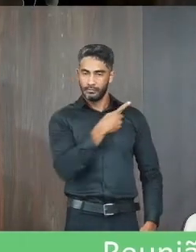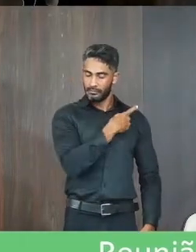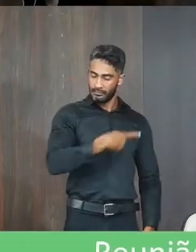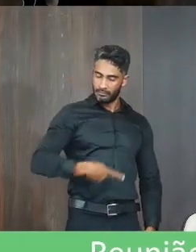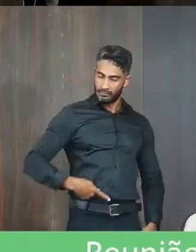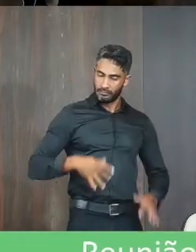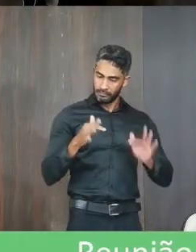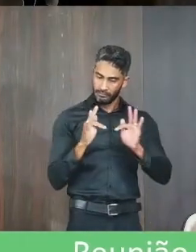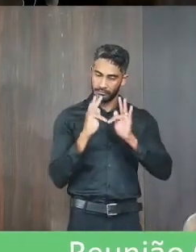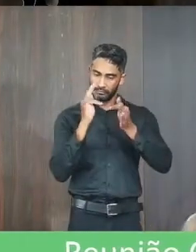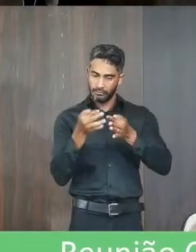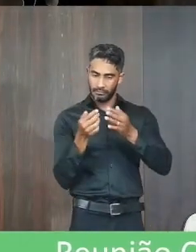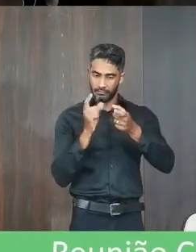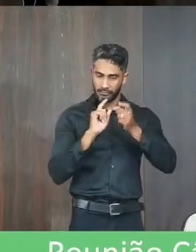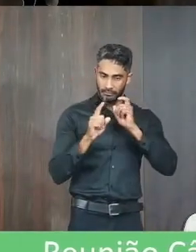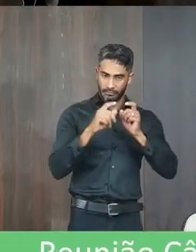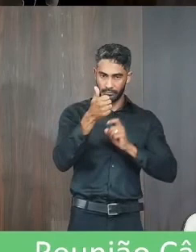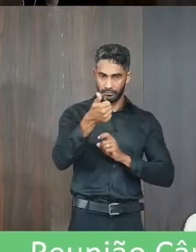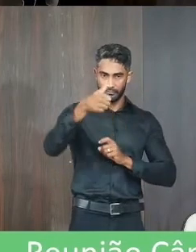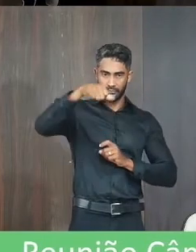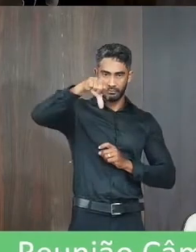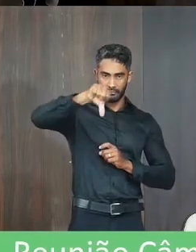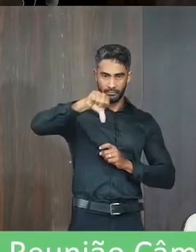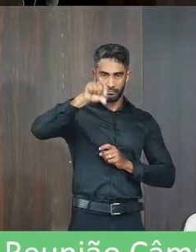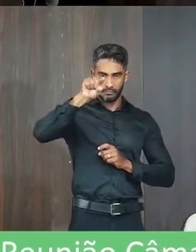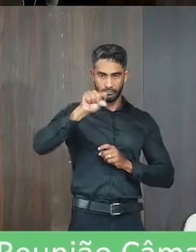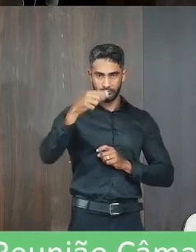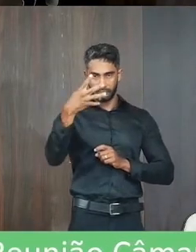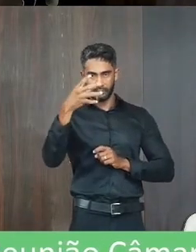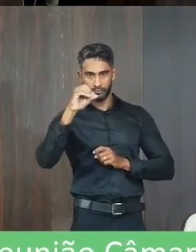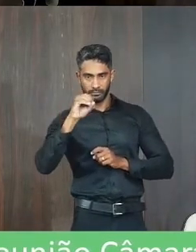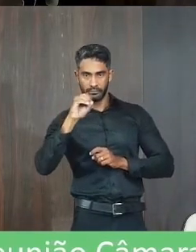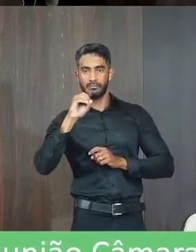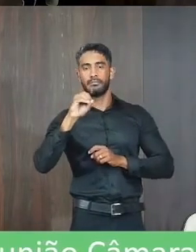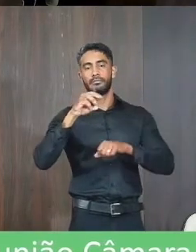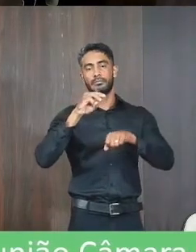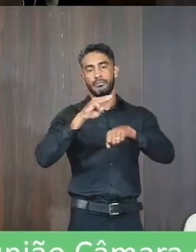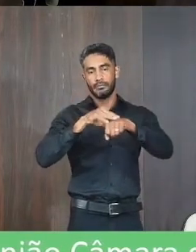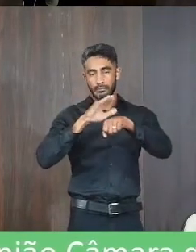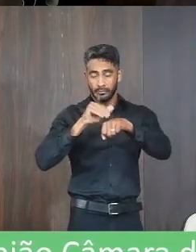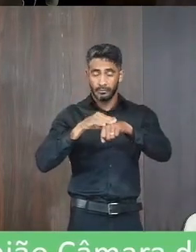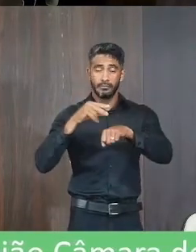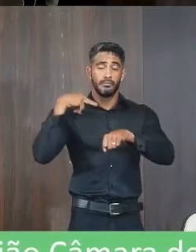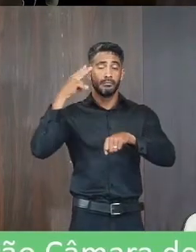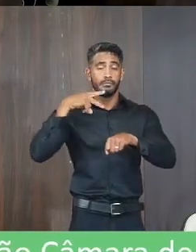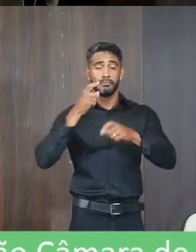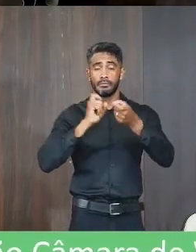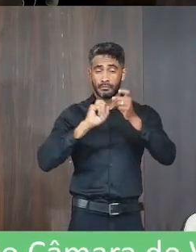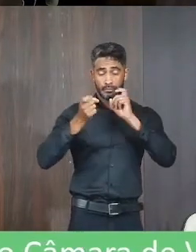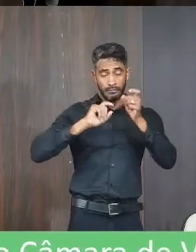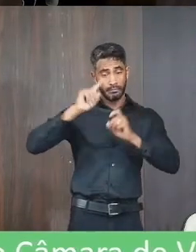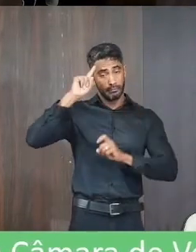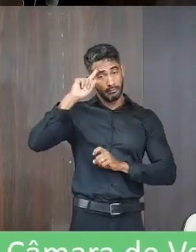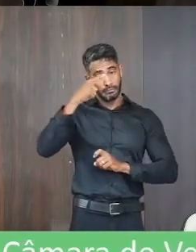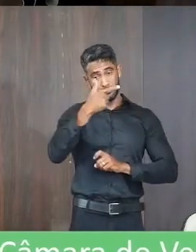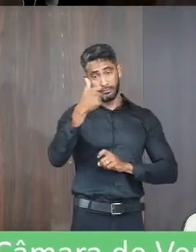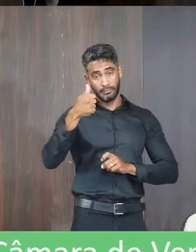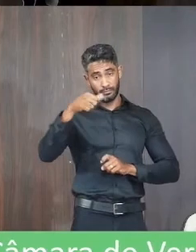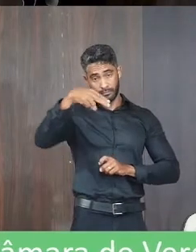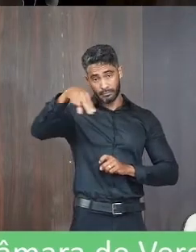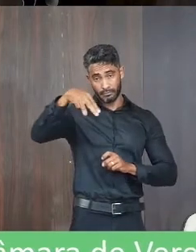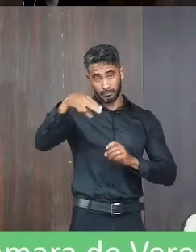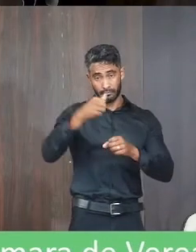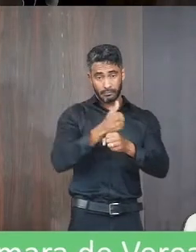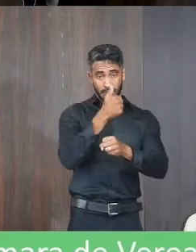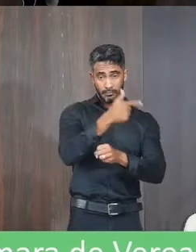Presidente encerrou a reunião às 19h40, convocando os vereadores para a ordinária deliberativa a acontecer no dia 21 de novembro